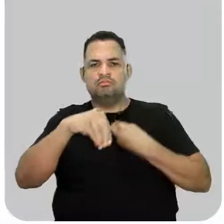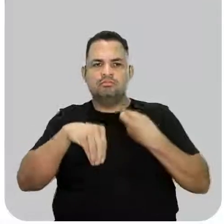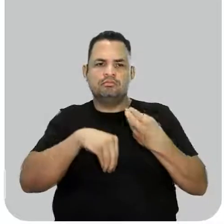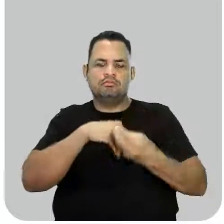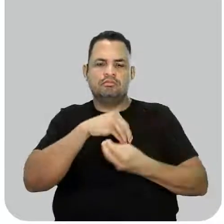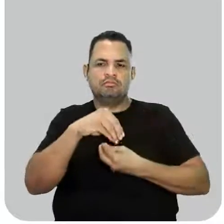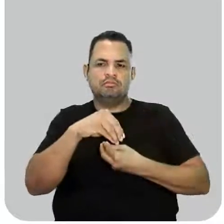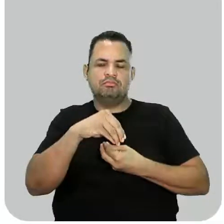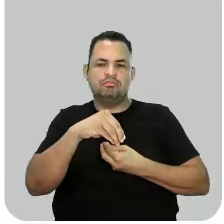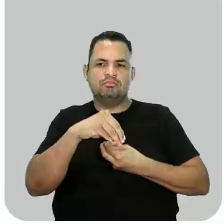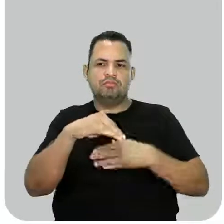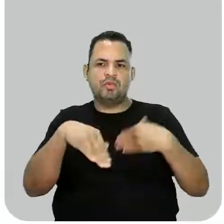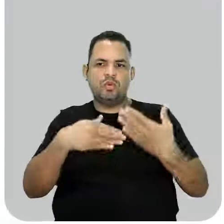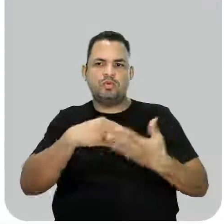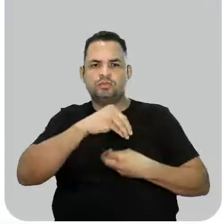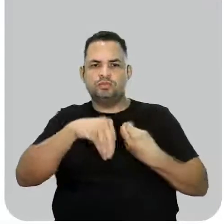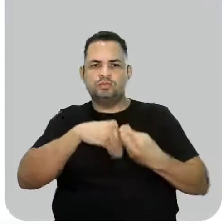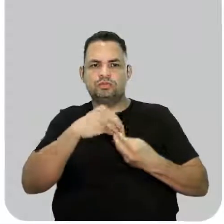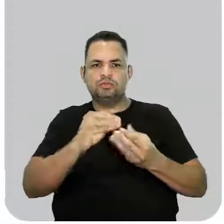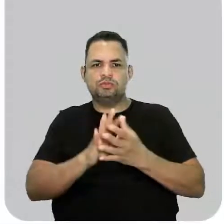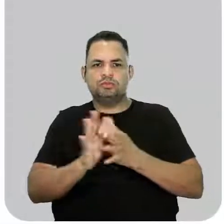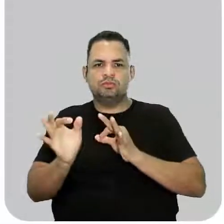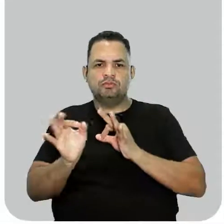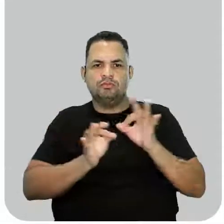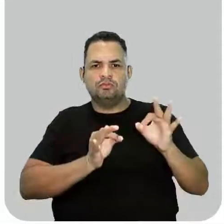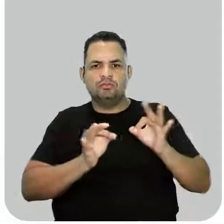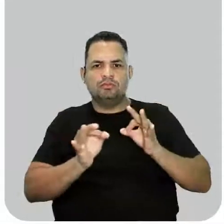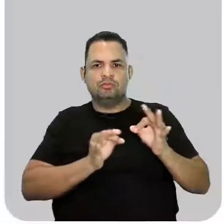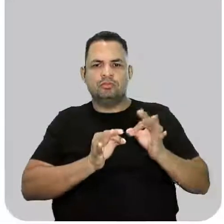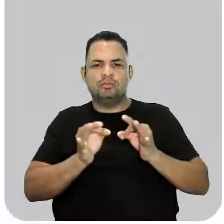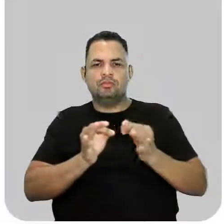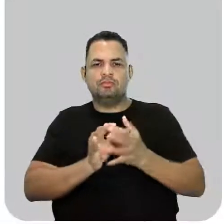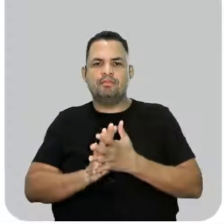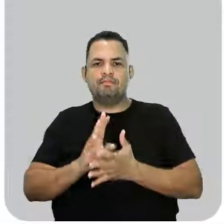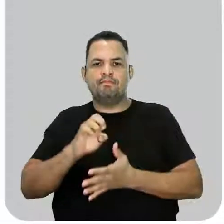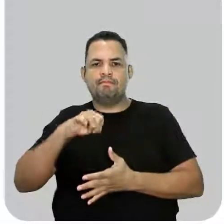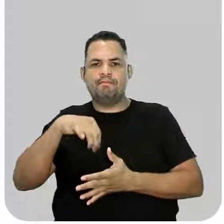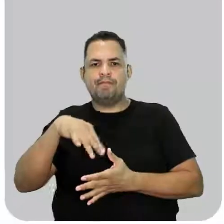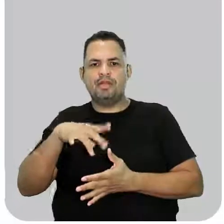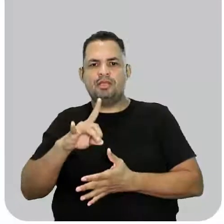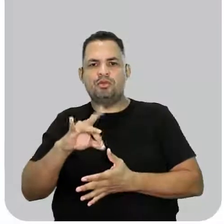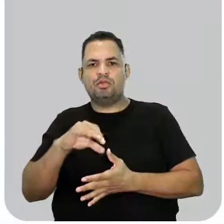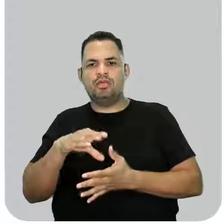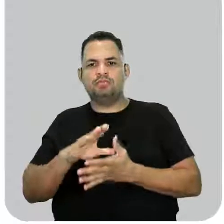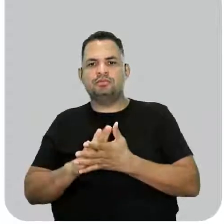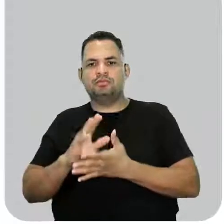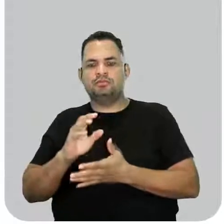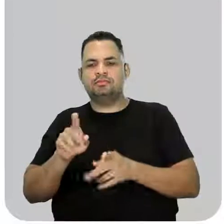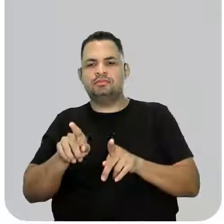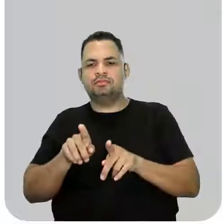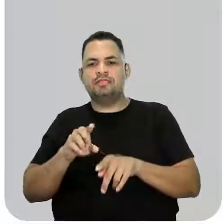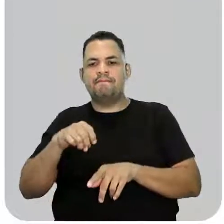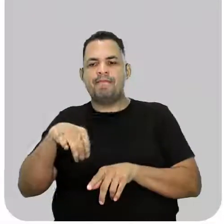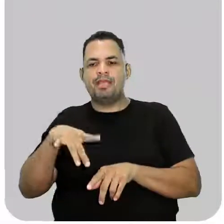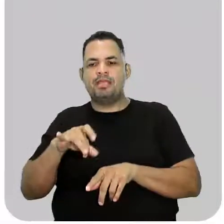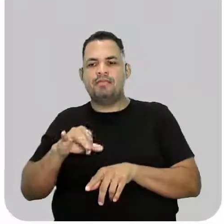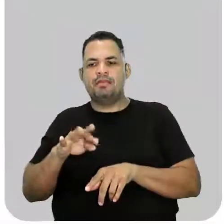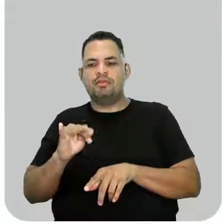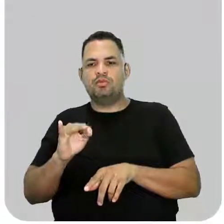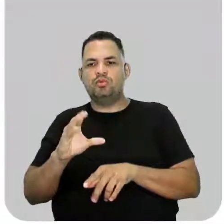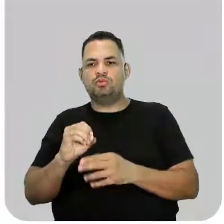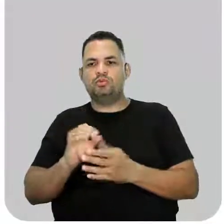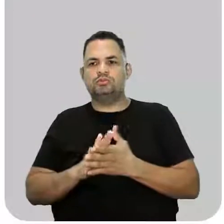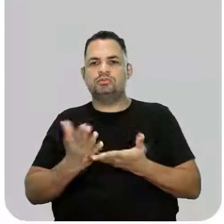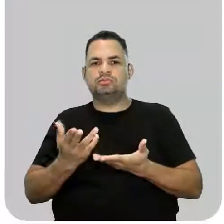quando os compostos estão na ordem de milionésimos de milímetros,